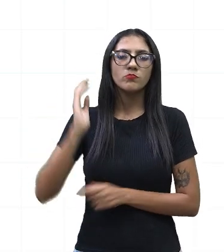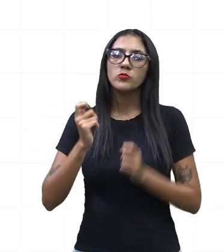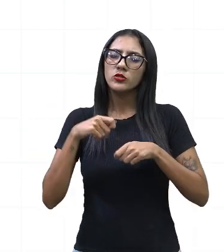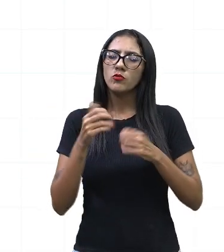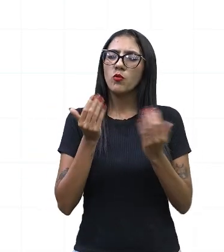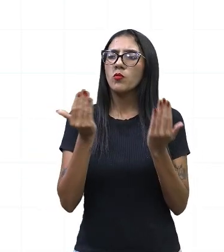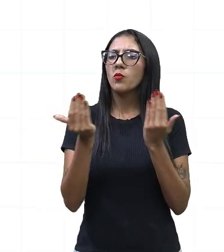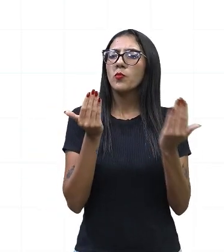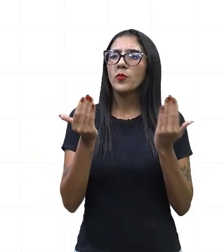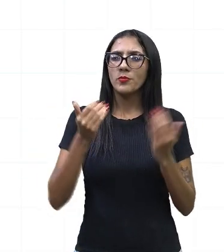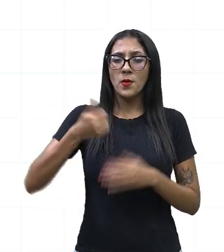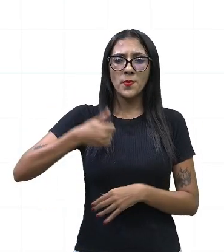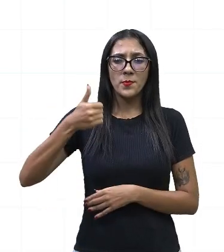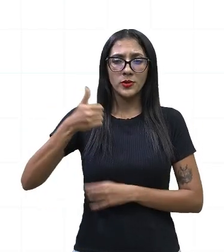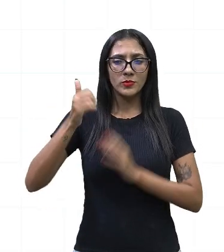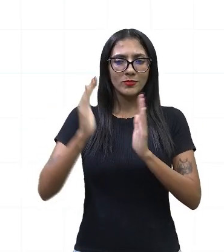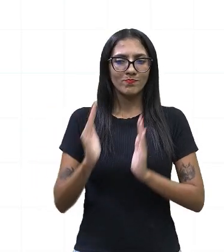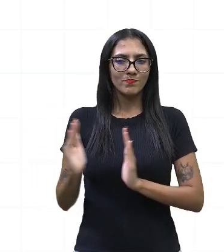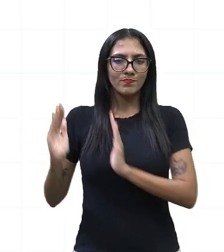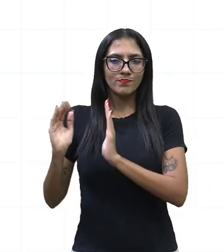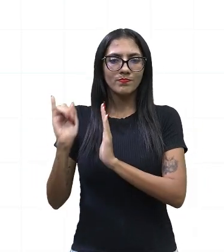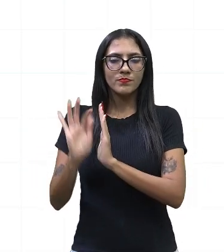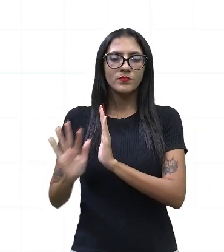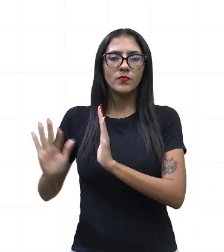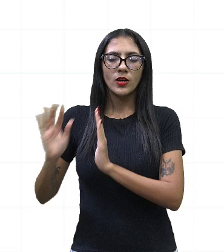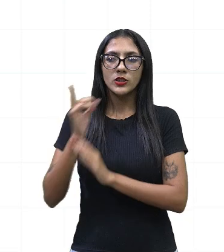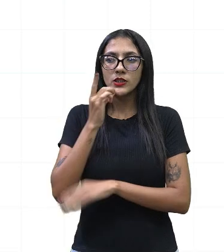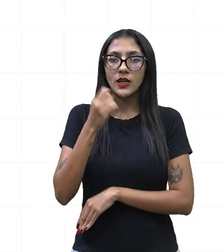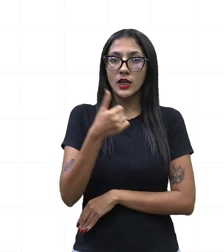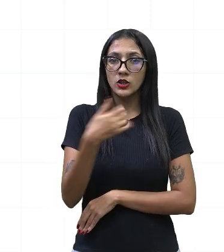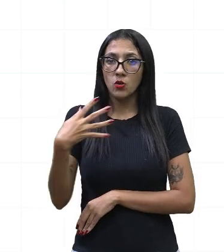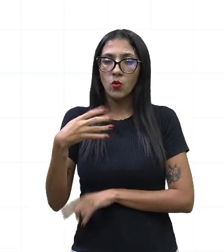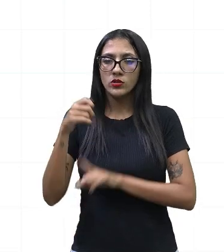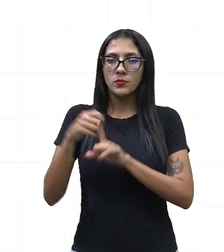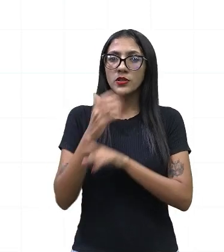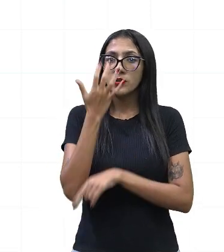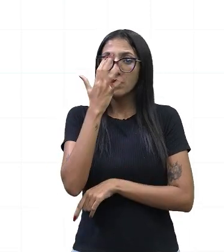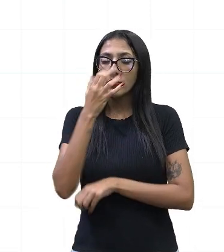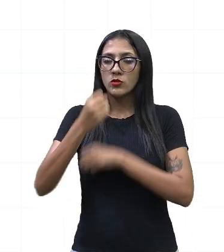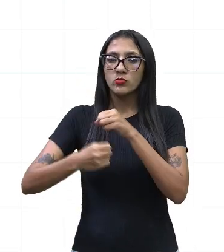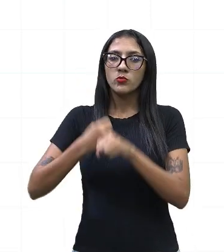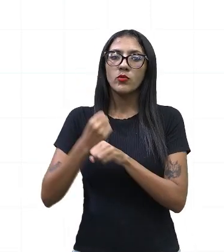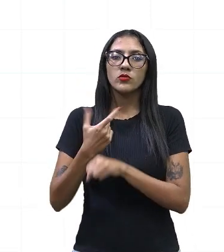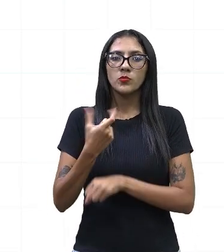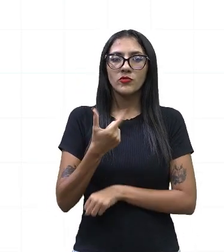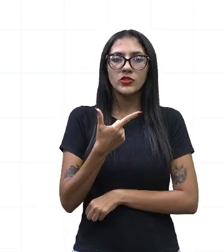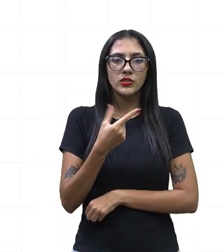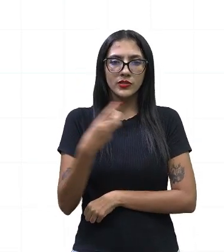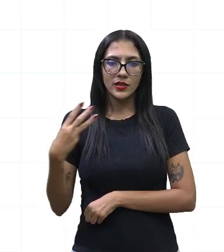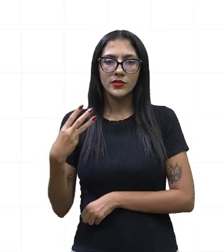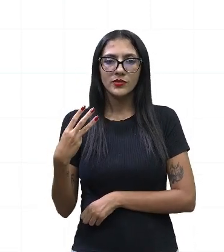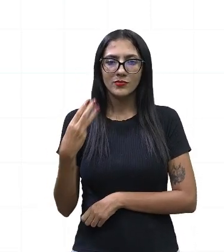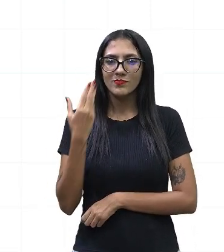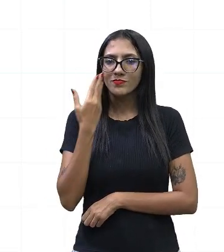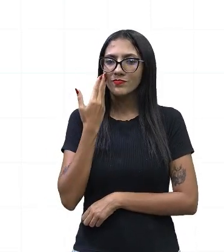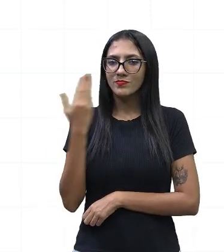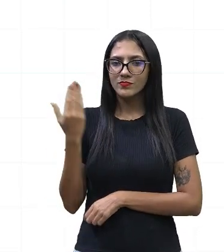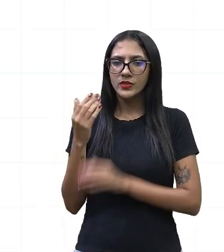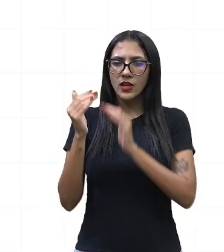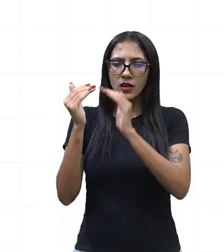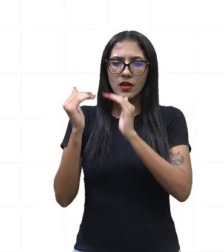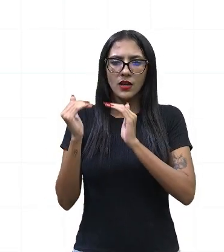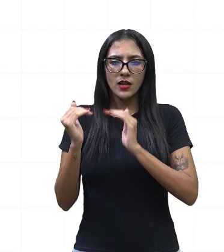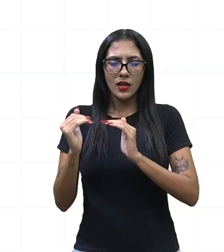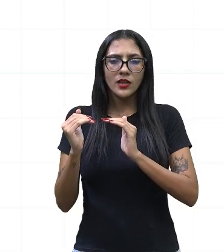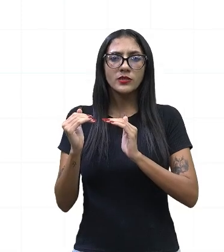imagens. A primeira imagem era em 14 de fevereiro de 2023. Vocês observam que na parte de baixo da imagem já